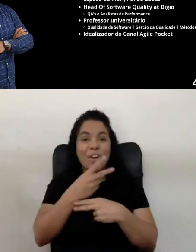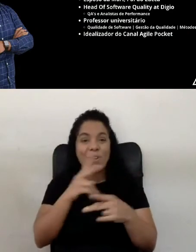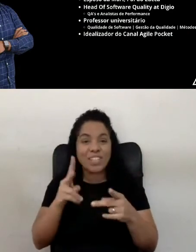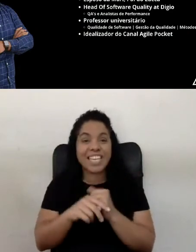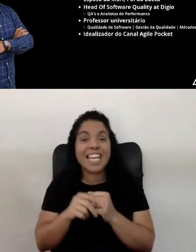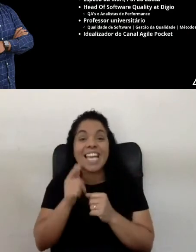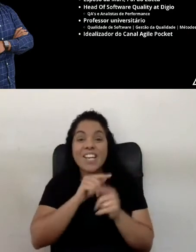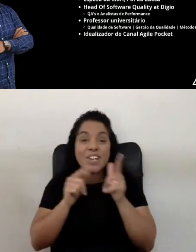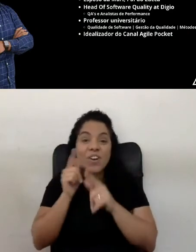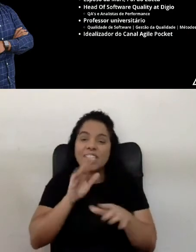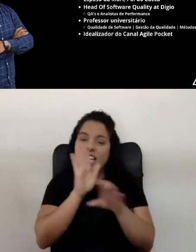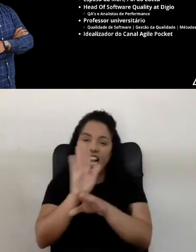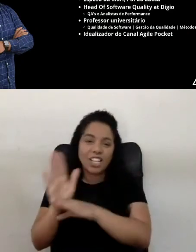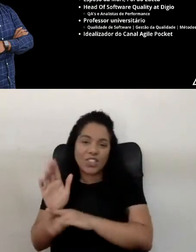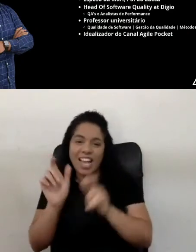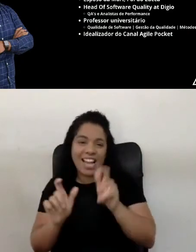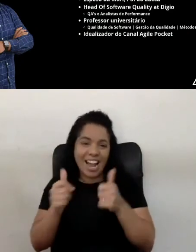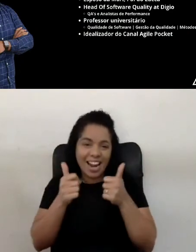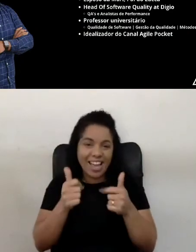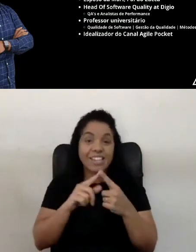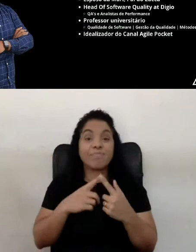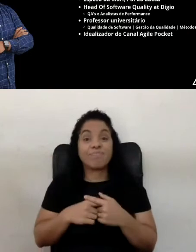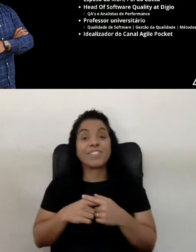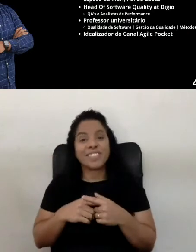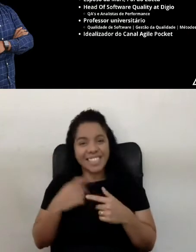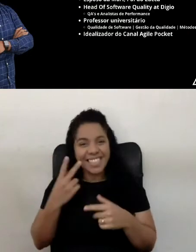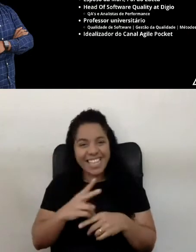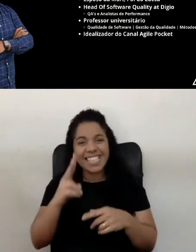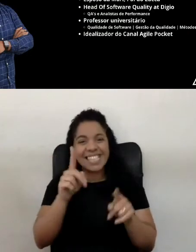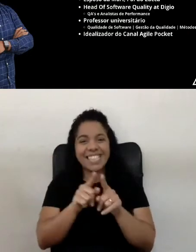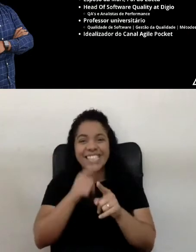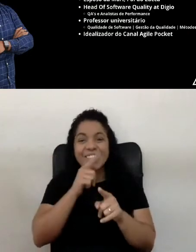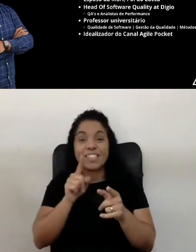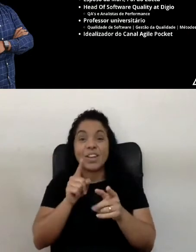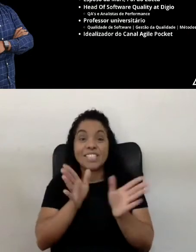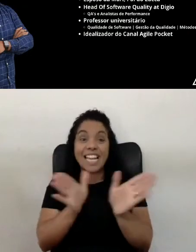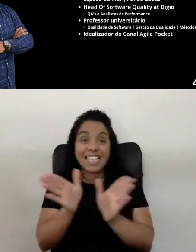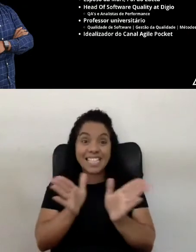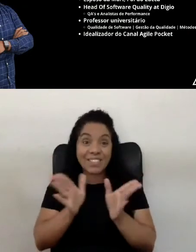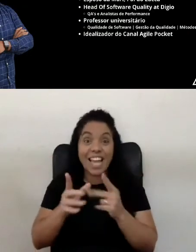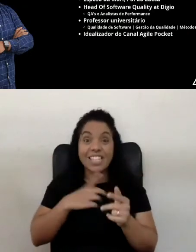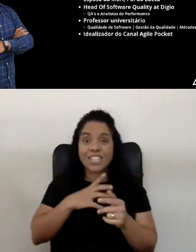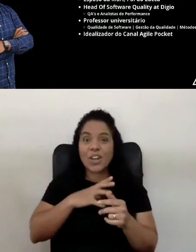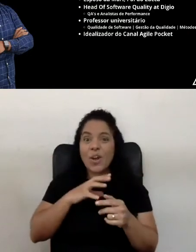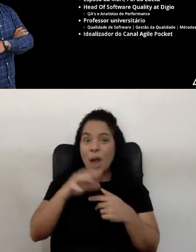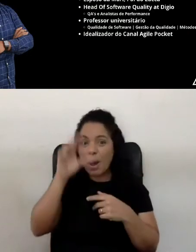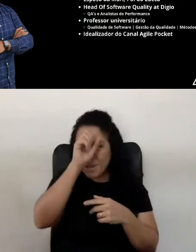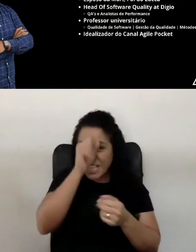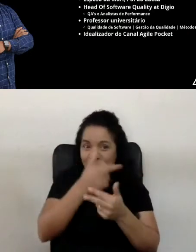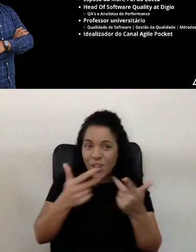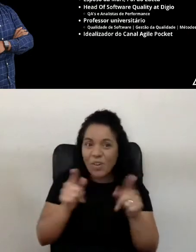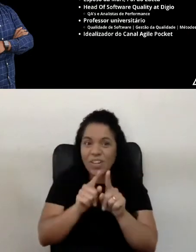eu consigo ajudar a galera, tá bom? E até aí, seguindo um pouco da questão de acessibilidade, estou aprendendo bastante sobre isso.